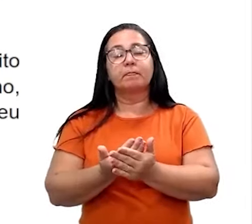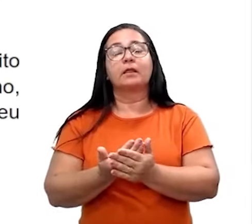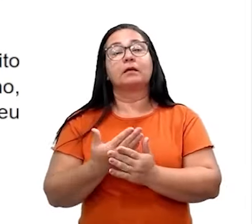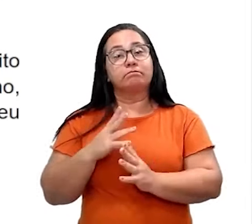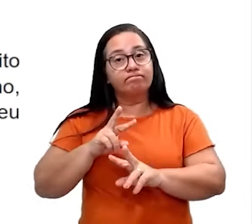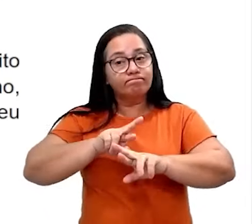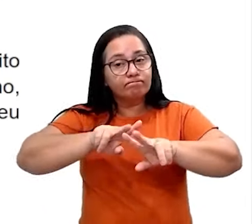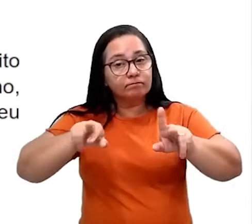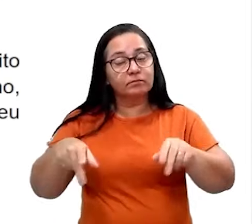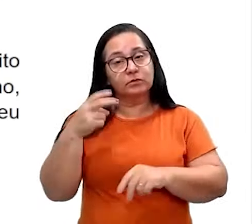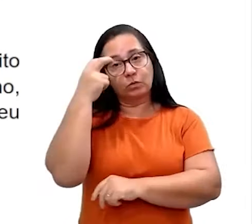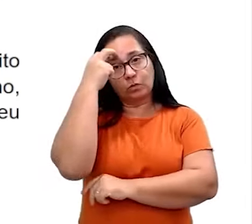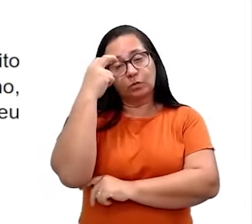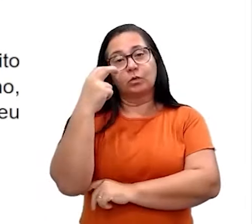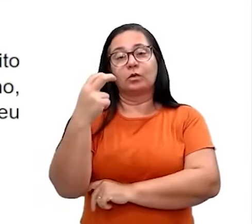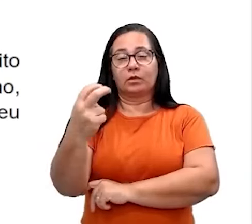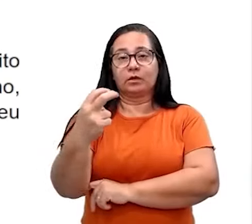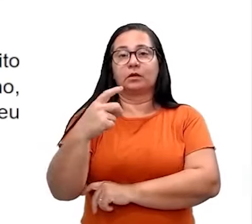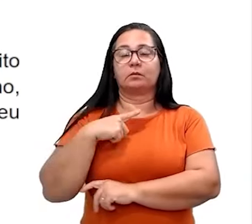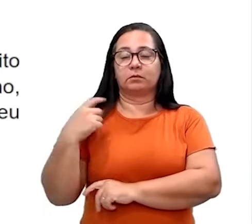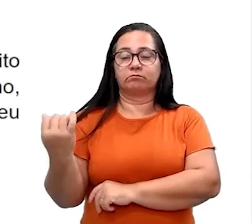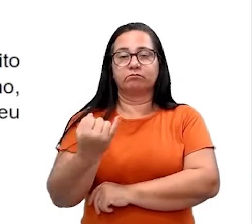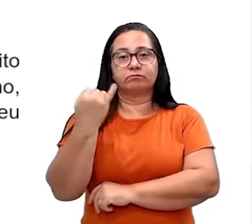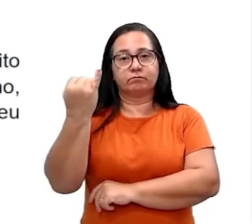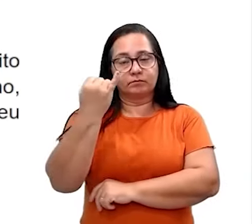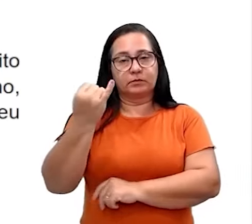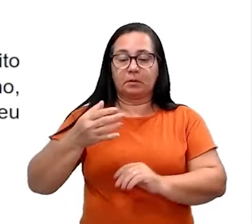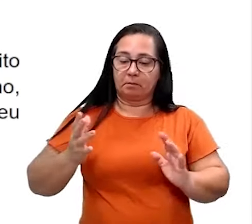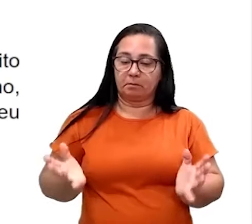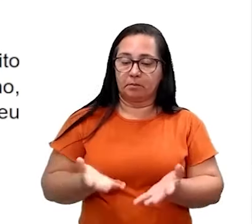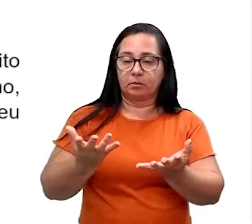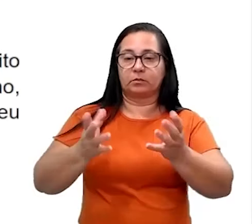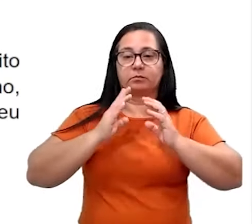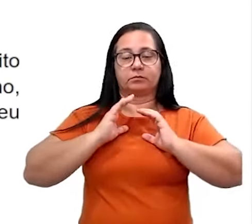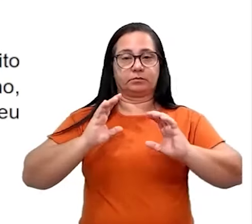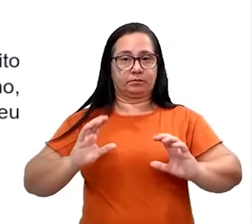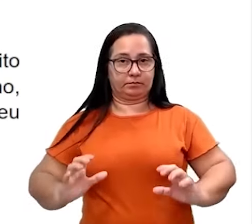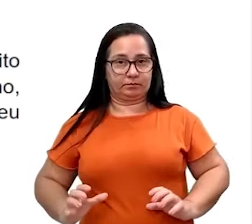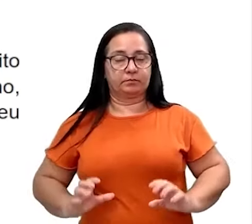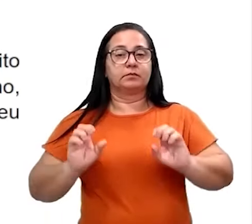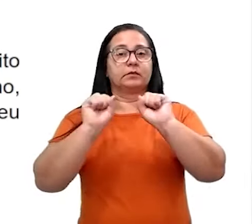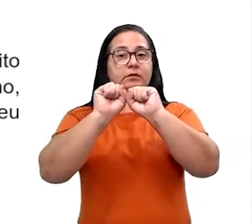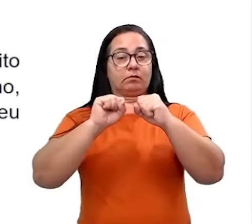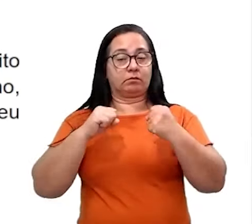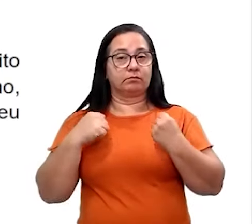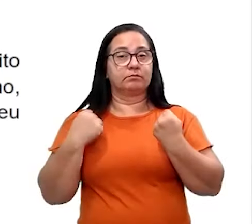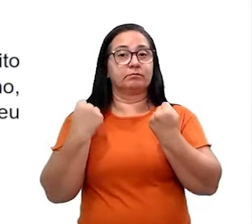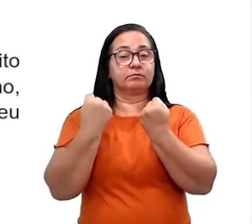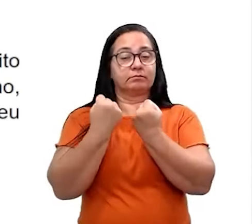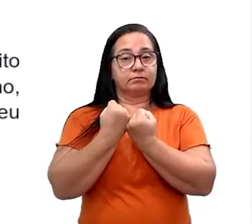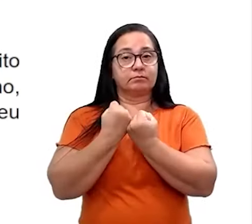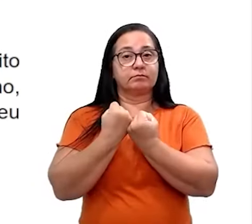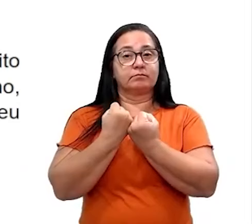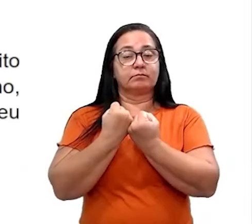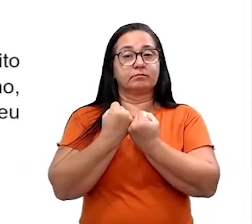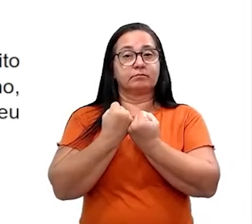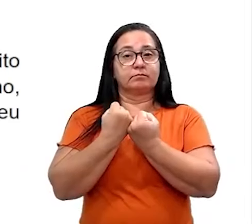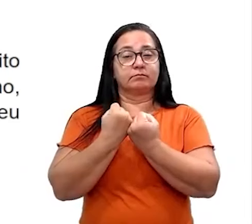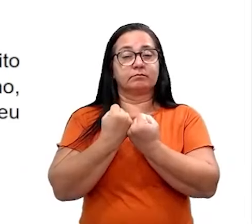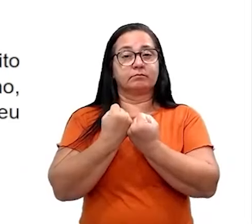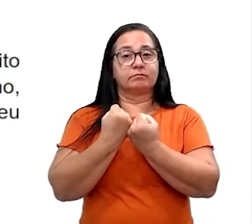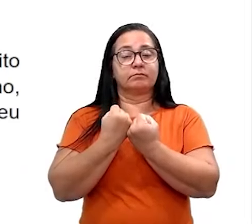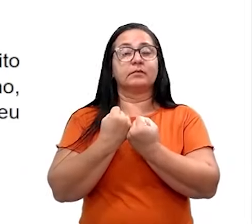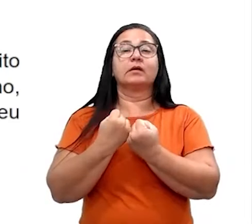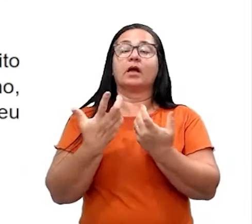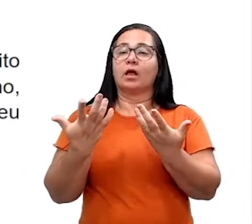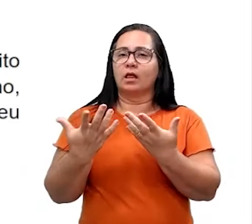Multiculturalismo, enquanto elemento-chave para a promoção da cidadania e da ética na sociedade, é uma